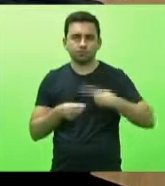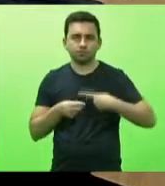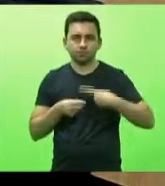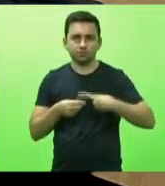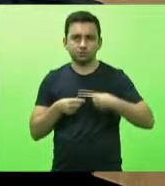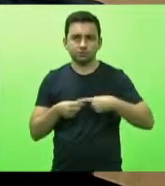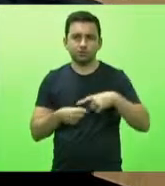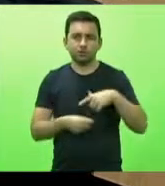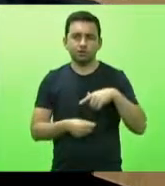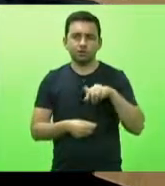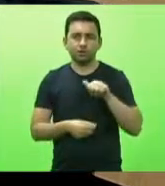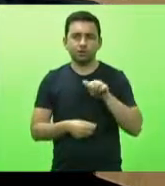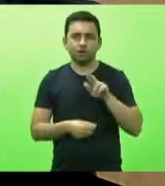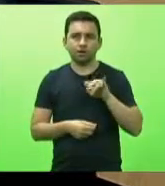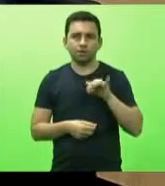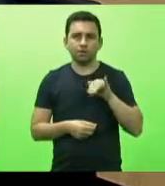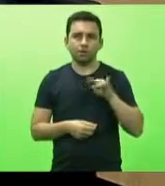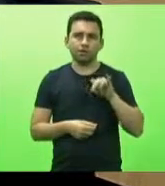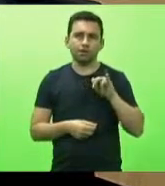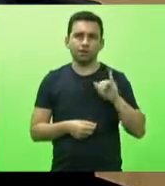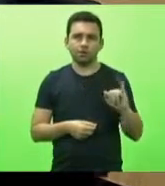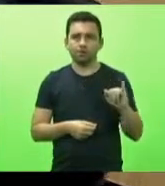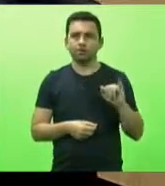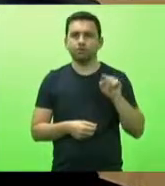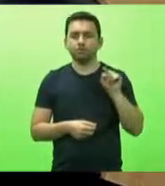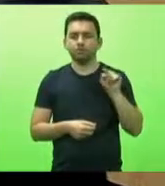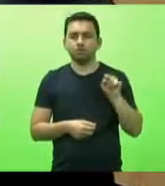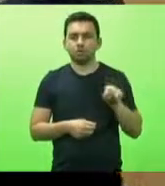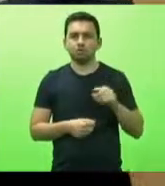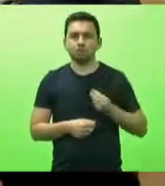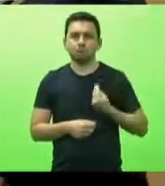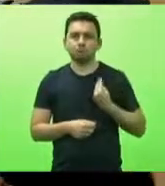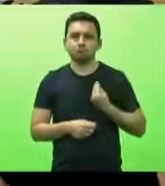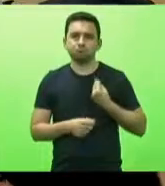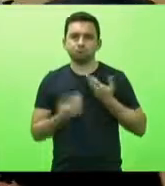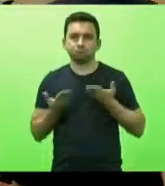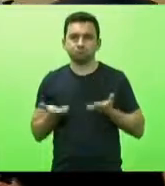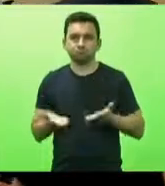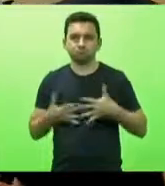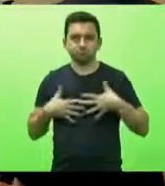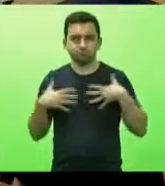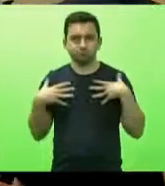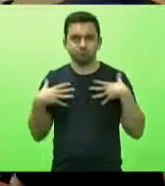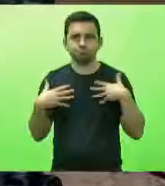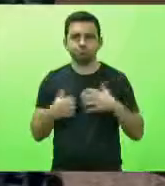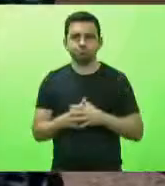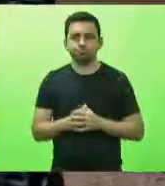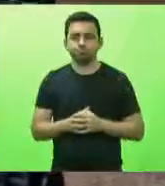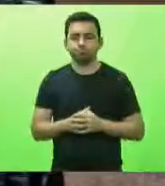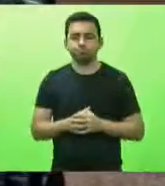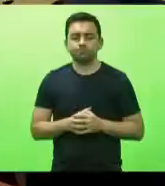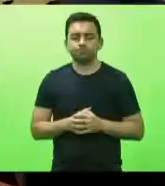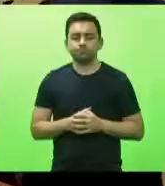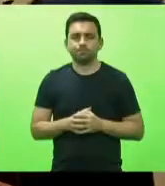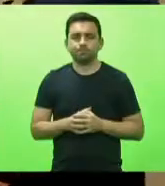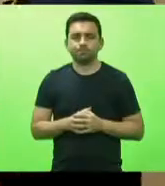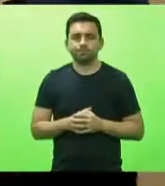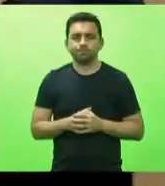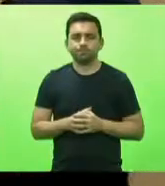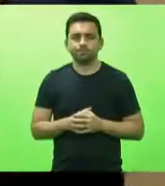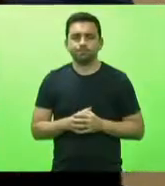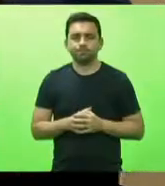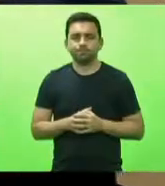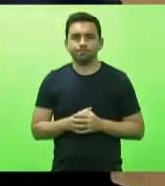Araquari, que nos honra com sua presença hoje aqui no plenário, para registrar, senhor presidente. Ok,